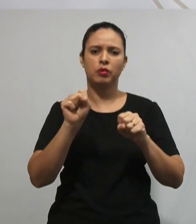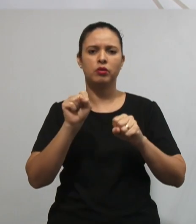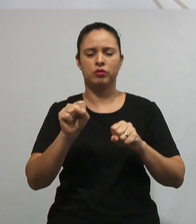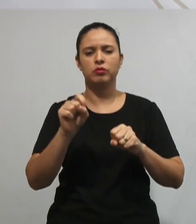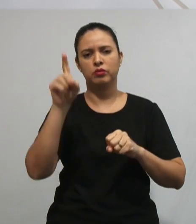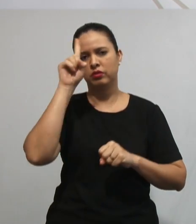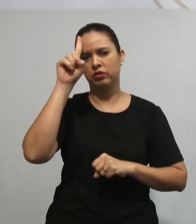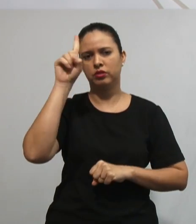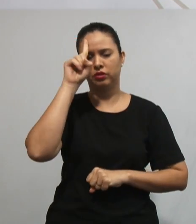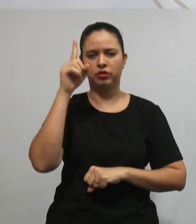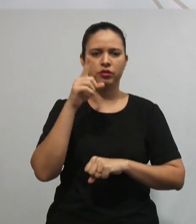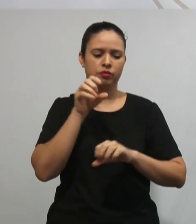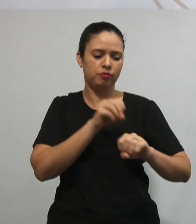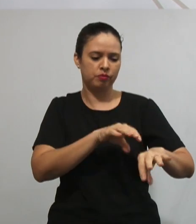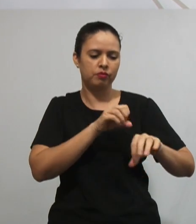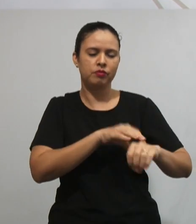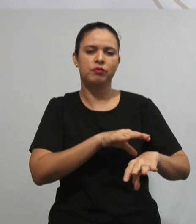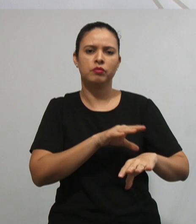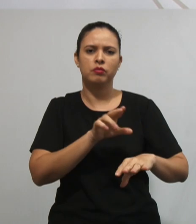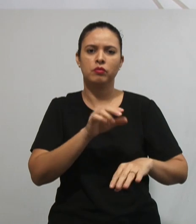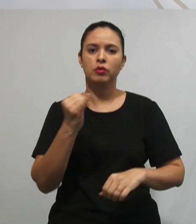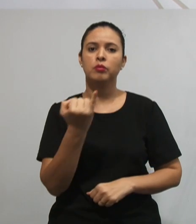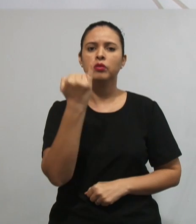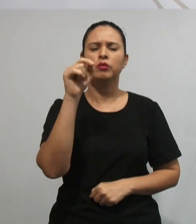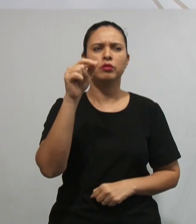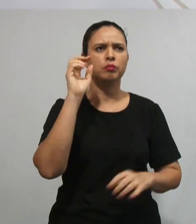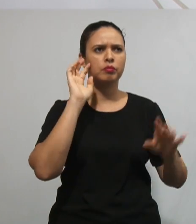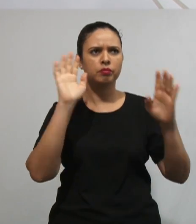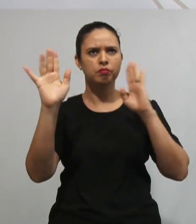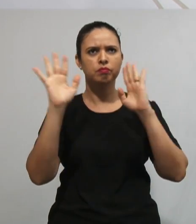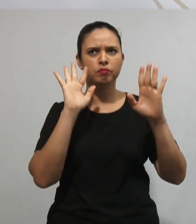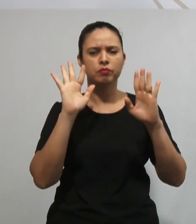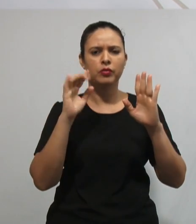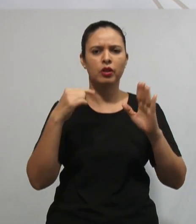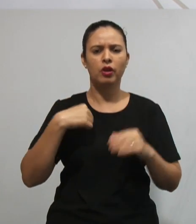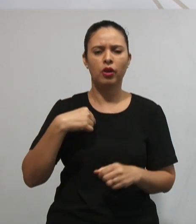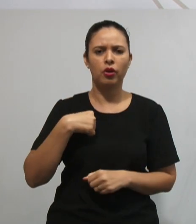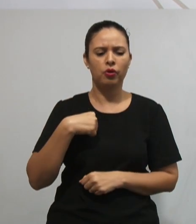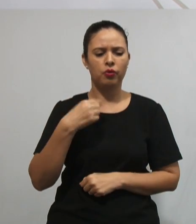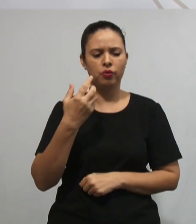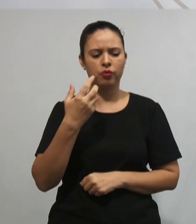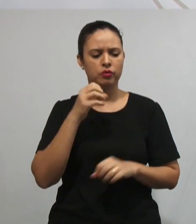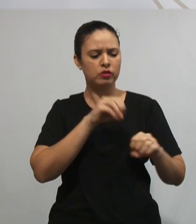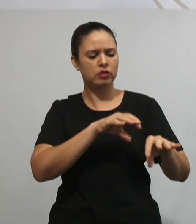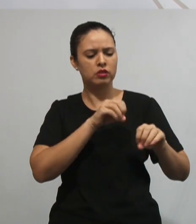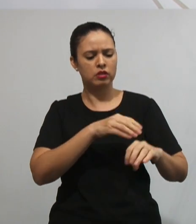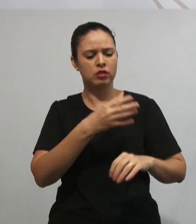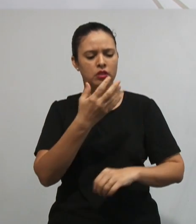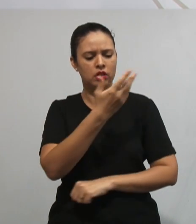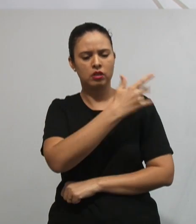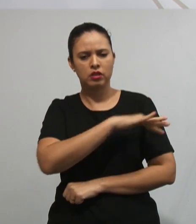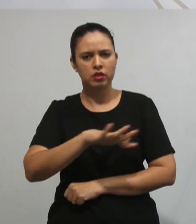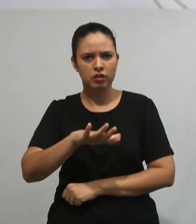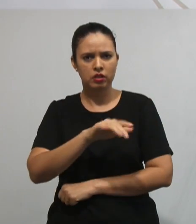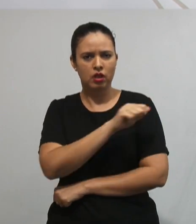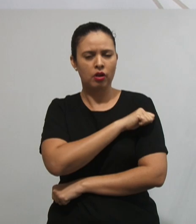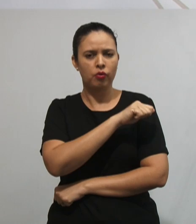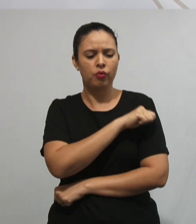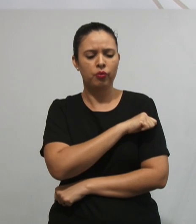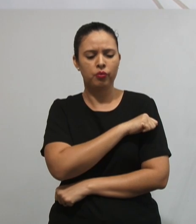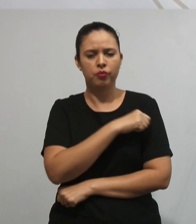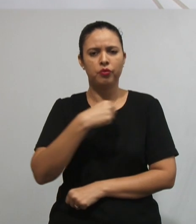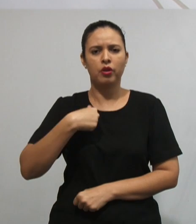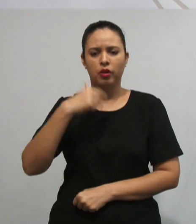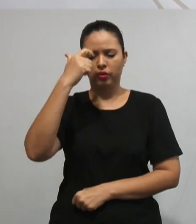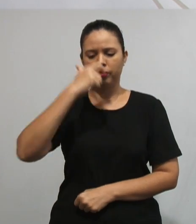prática pedagógica, Mas o importante é sempre você refletir, Que aluno eu quero formar? Qual o meu papel, Enquanto